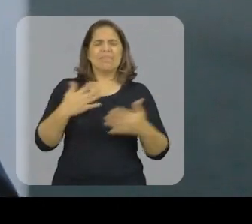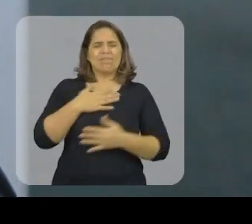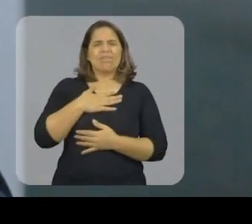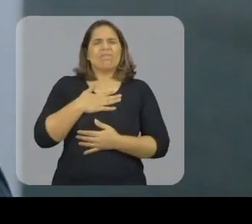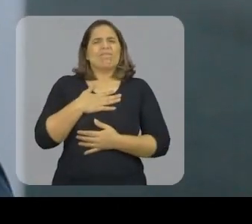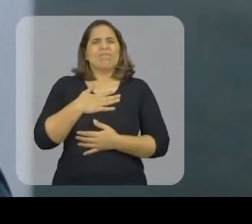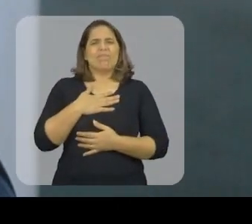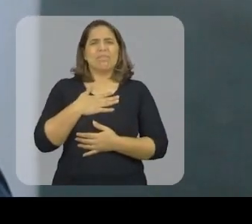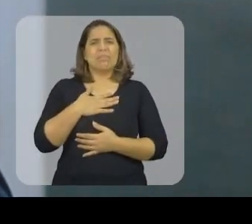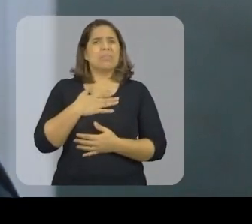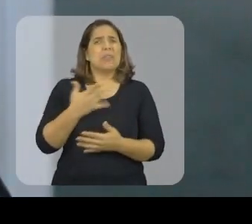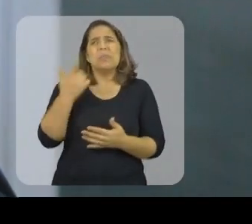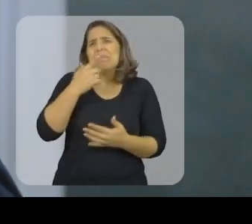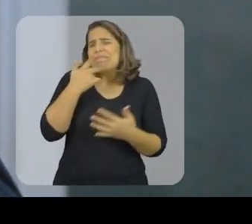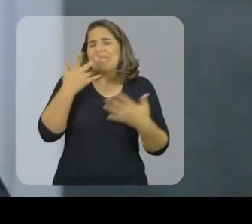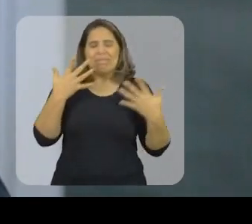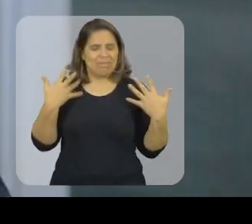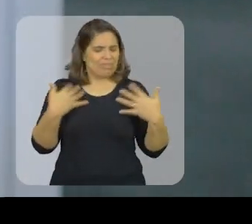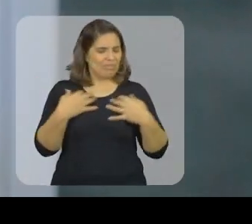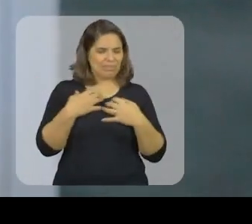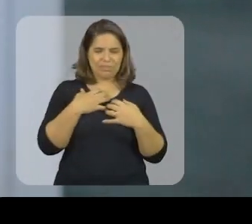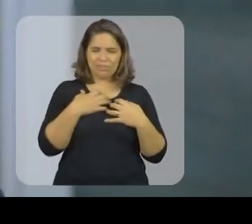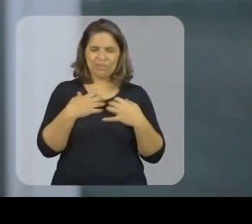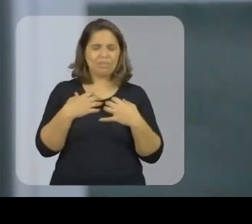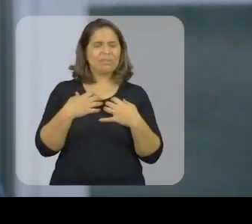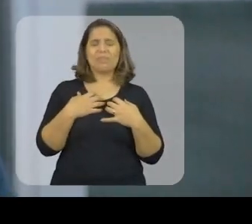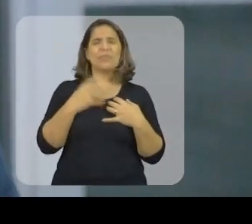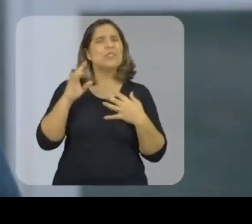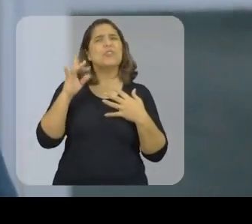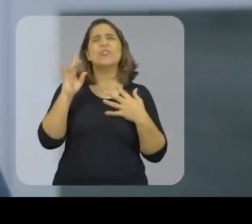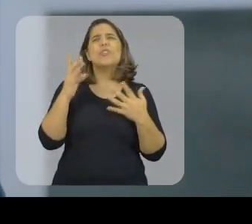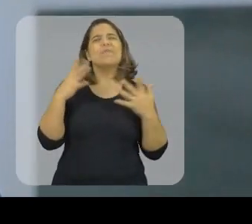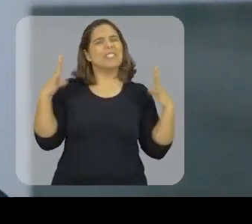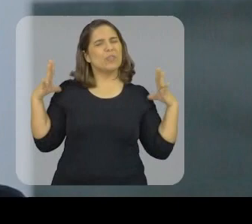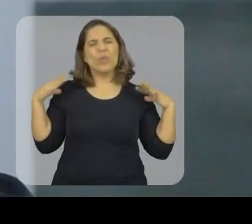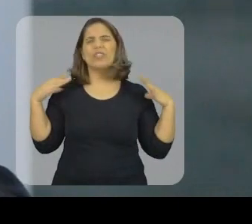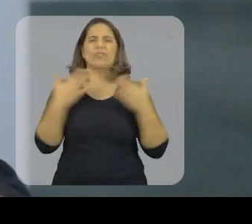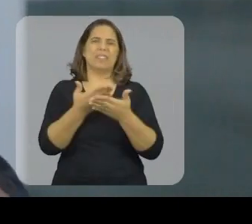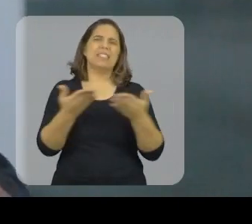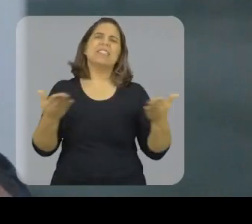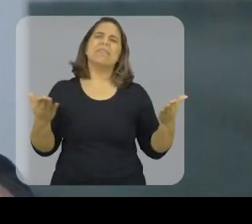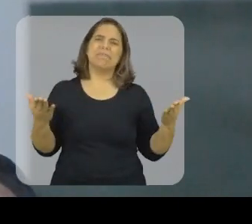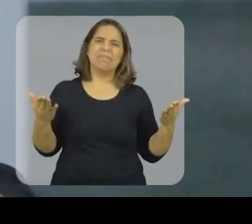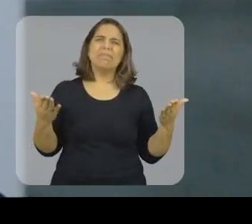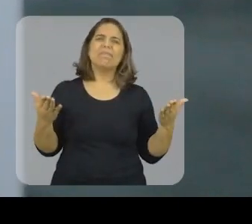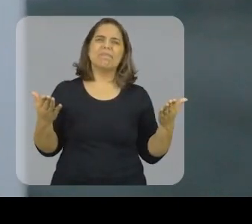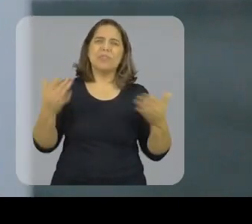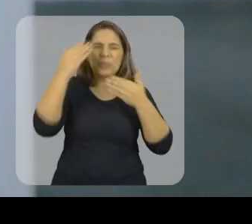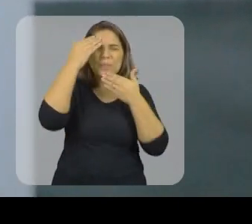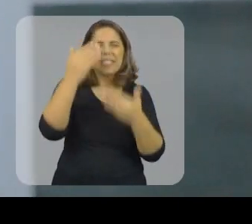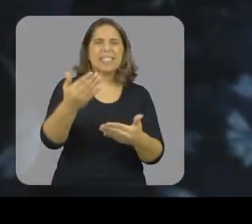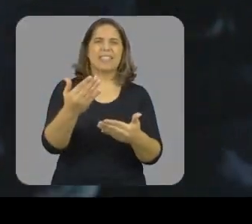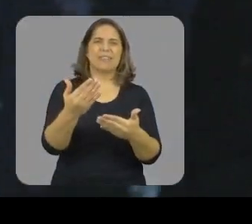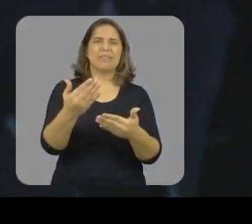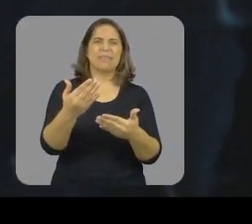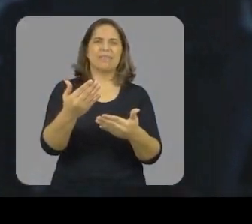O particular, são os anjos. Obrigado.